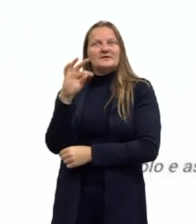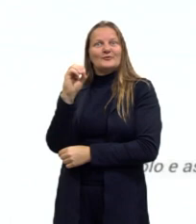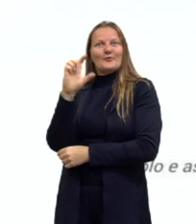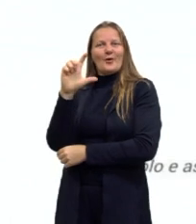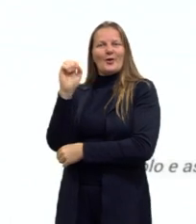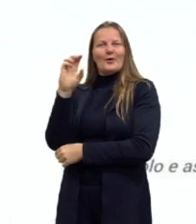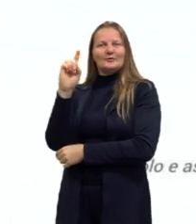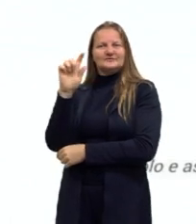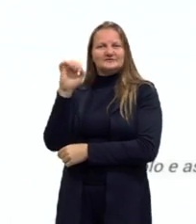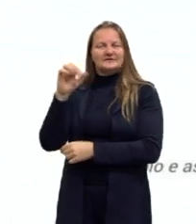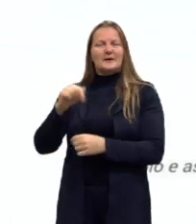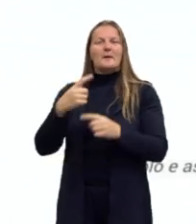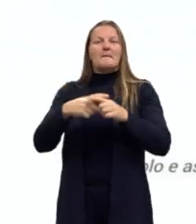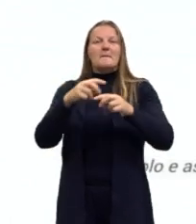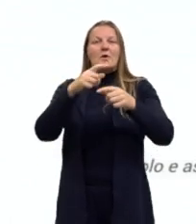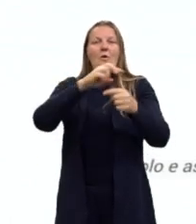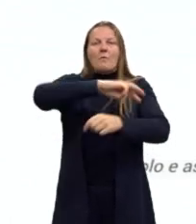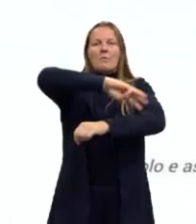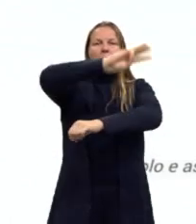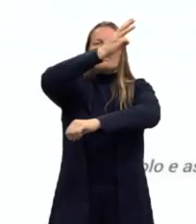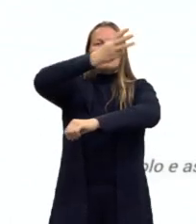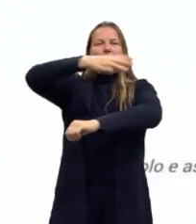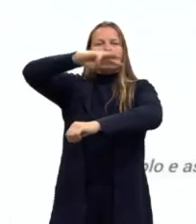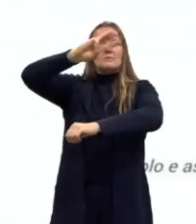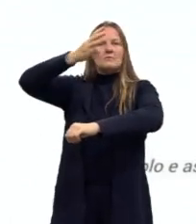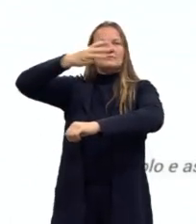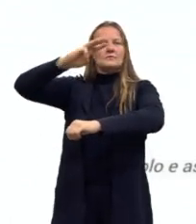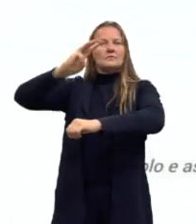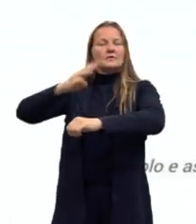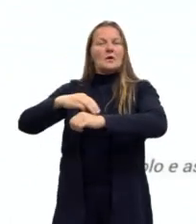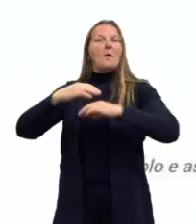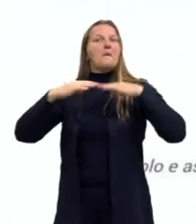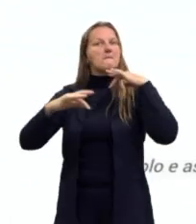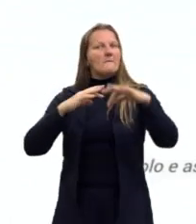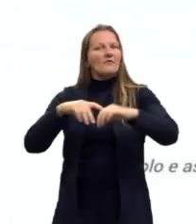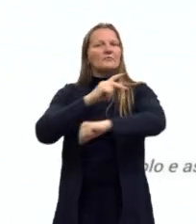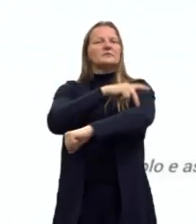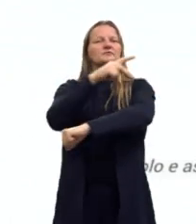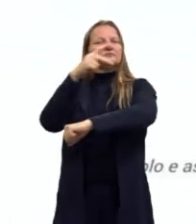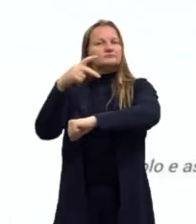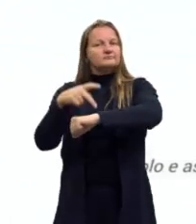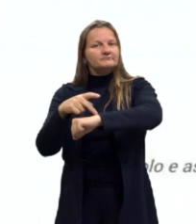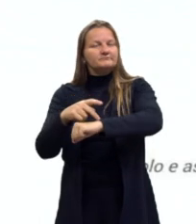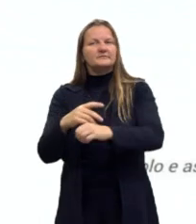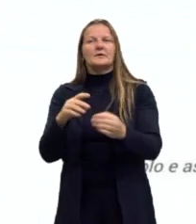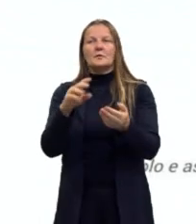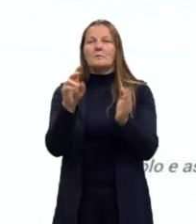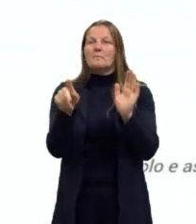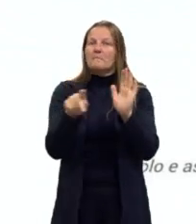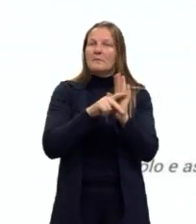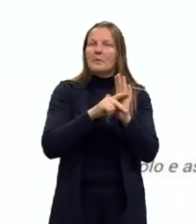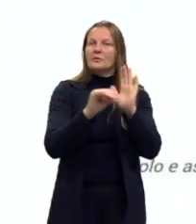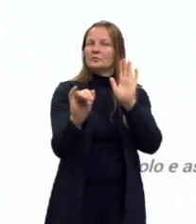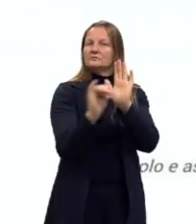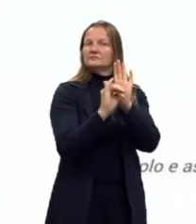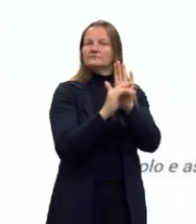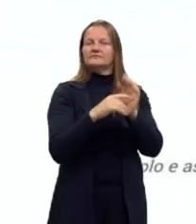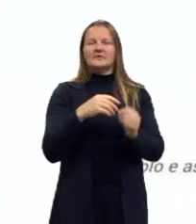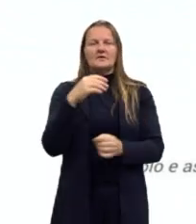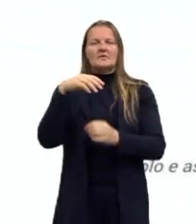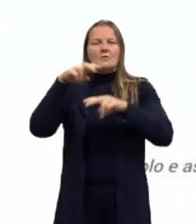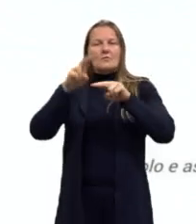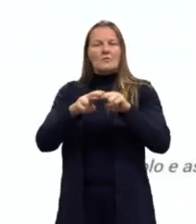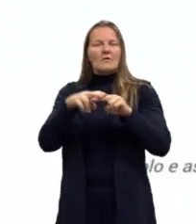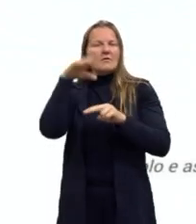por causa desse Monte Parnaso, a gente tem o nome desse movimento parnasiano, daí que foi tirado, onde iam apreciar a beleza,